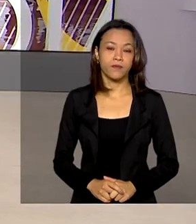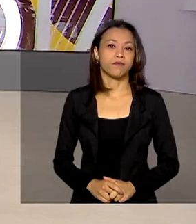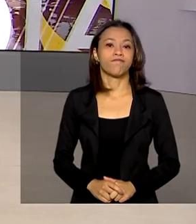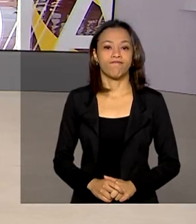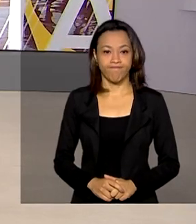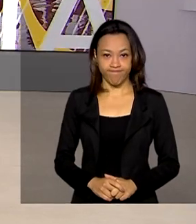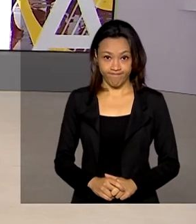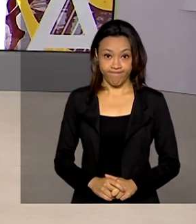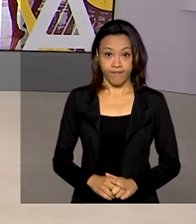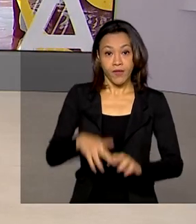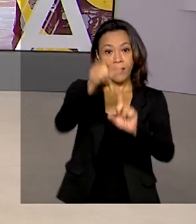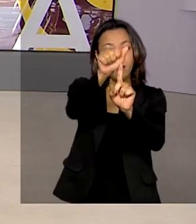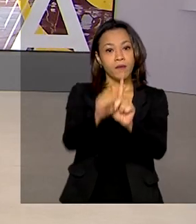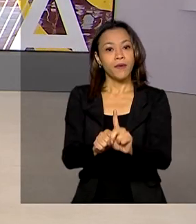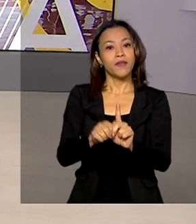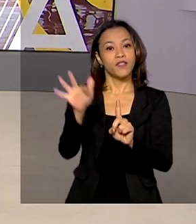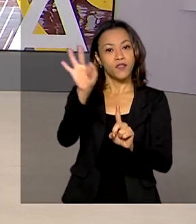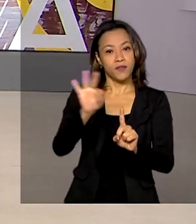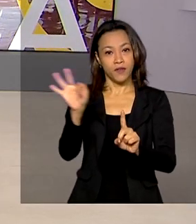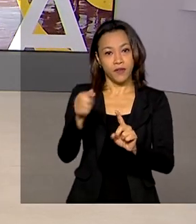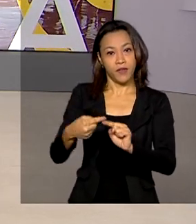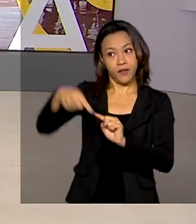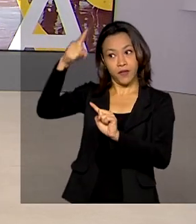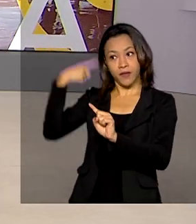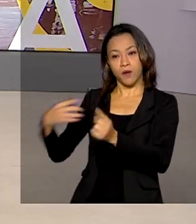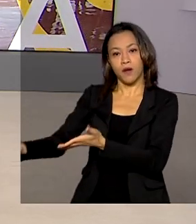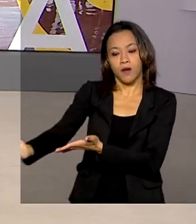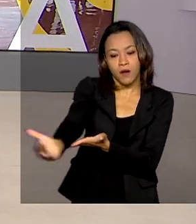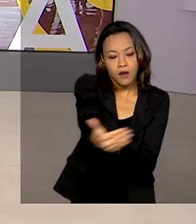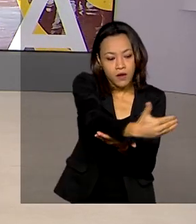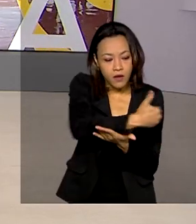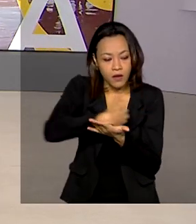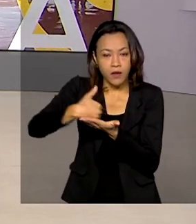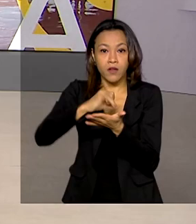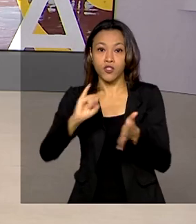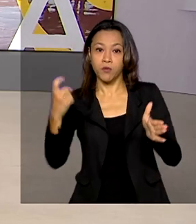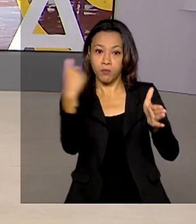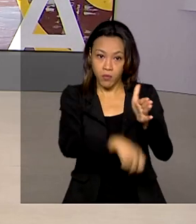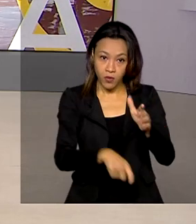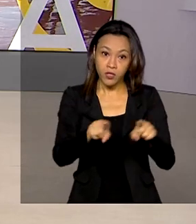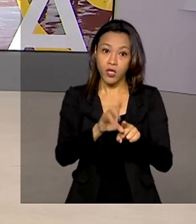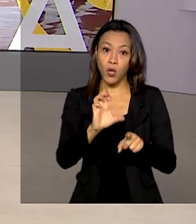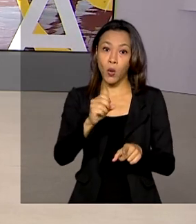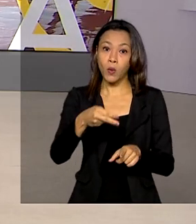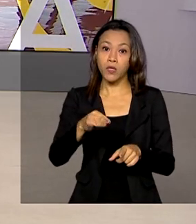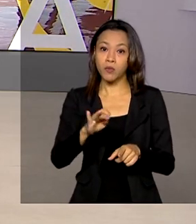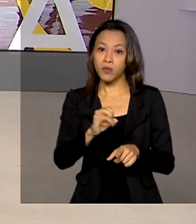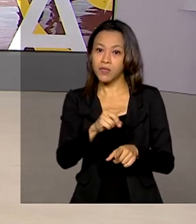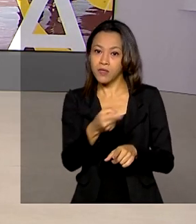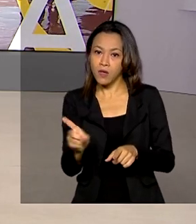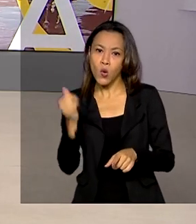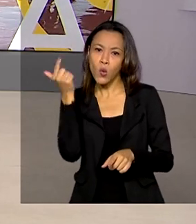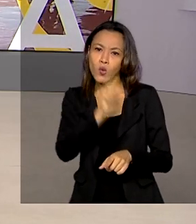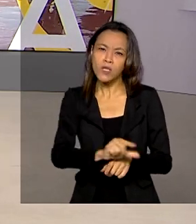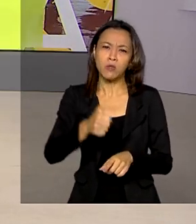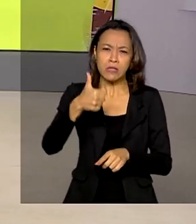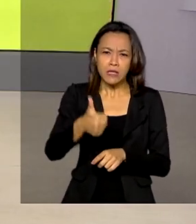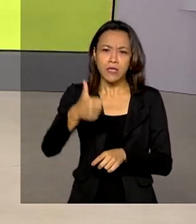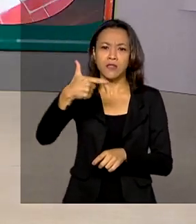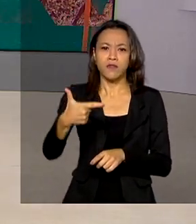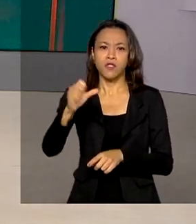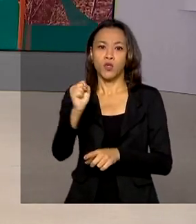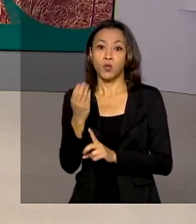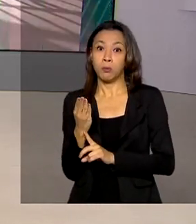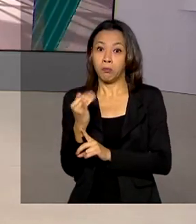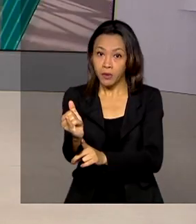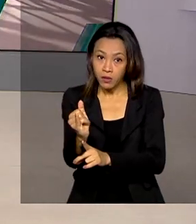Em fevereiro, arrecadação de impostos e contribuições federais alcançou cerca de 128 bilhões de